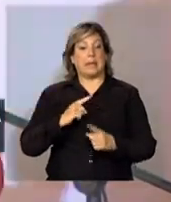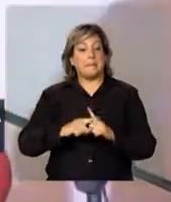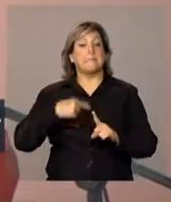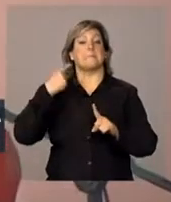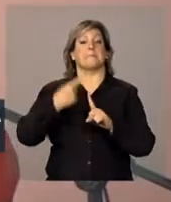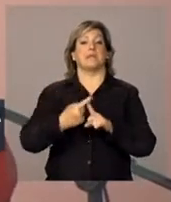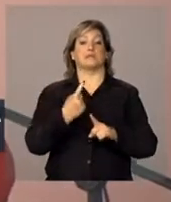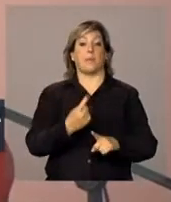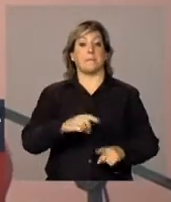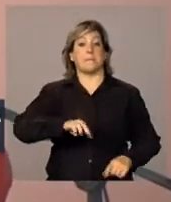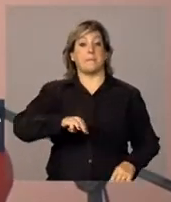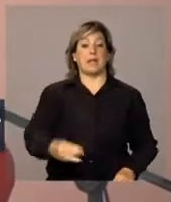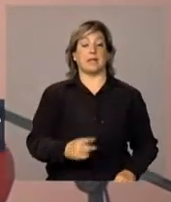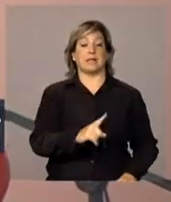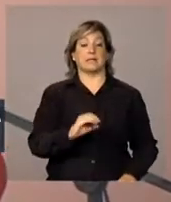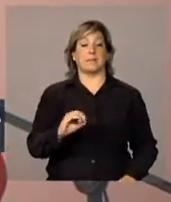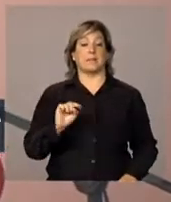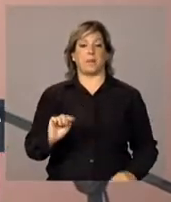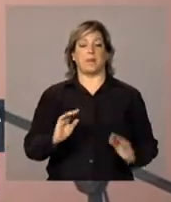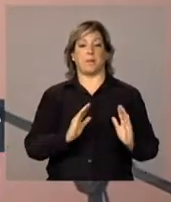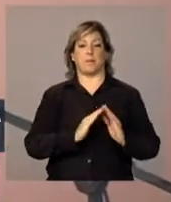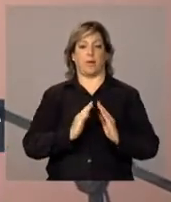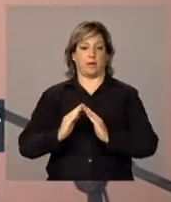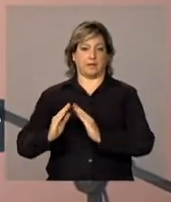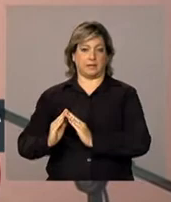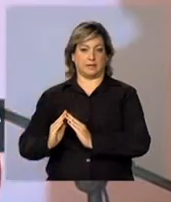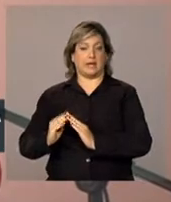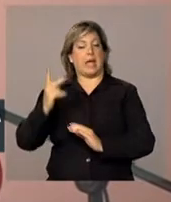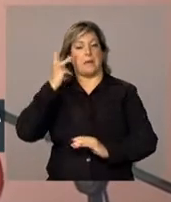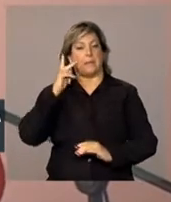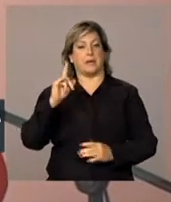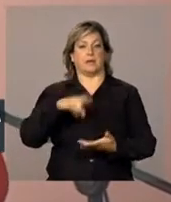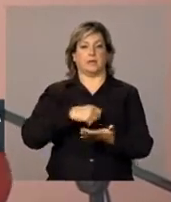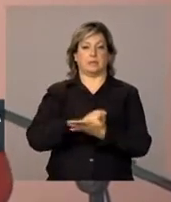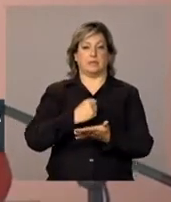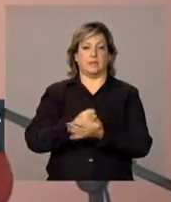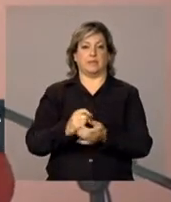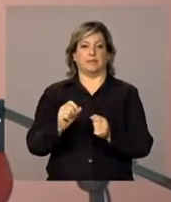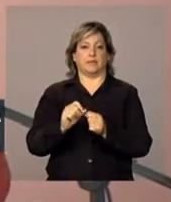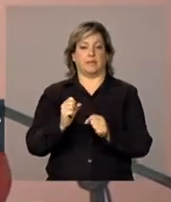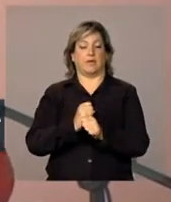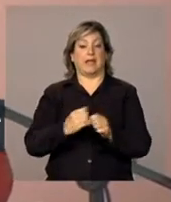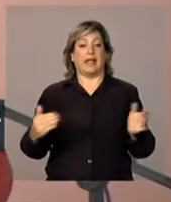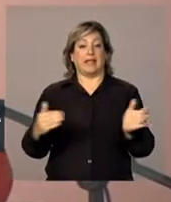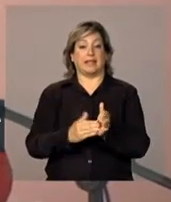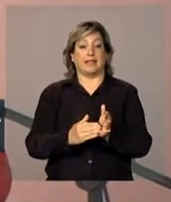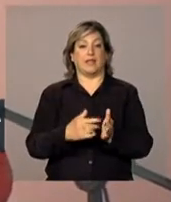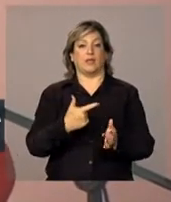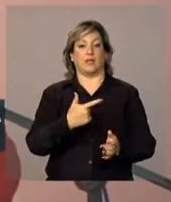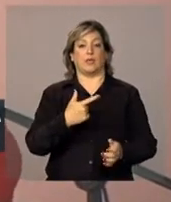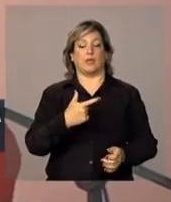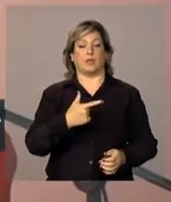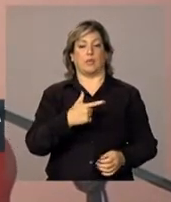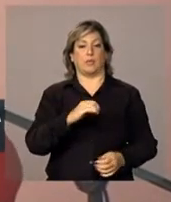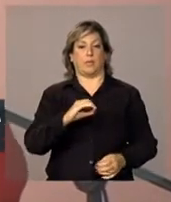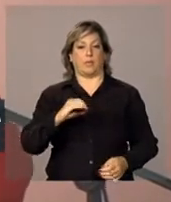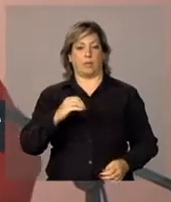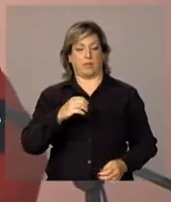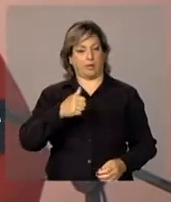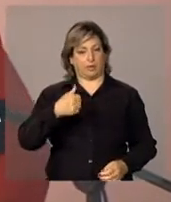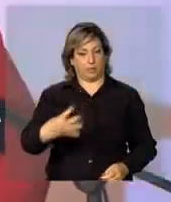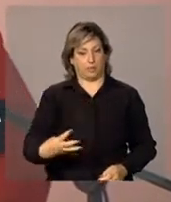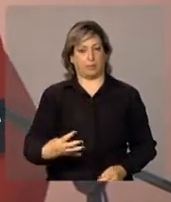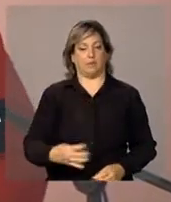milhão e 100 mil moradias para contratar até 2014. Por